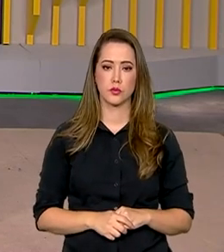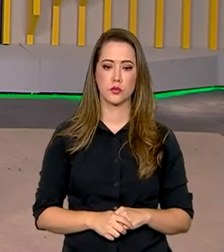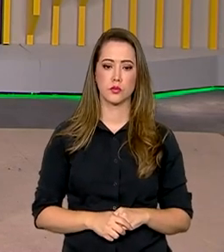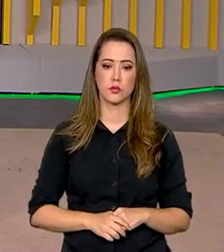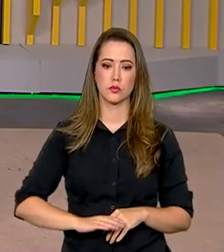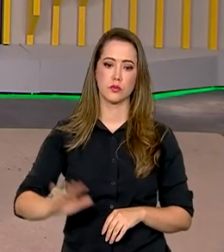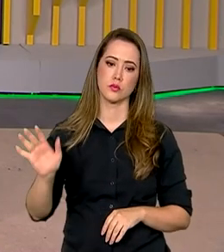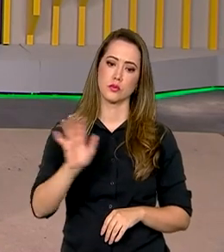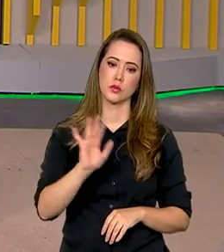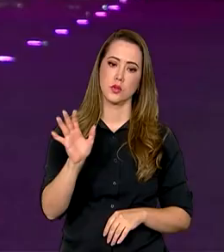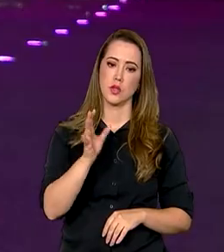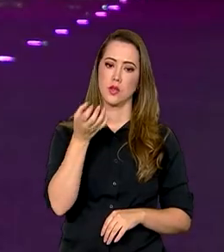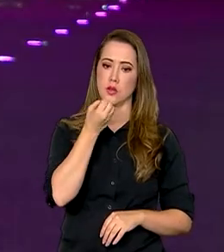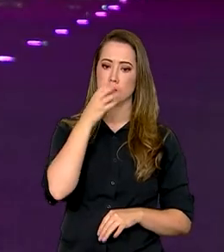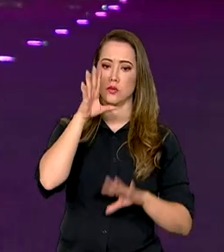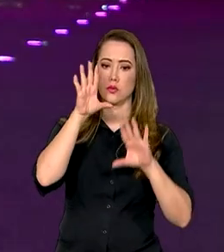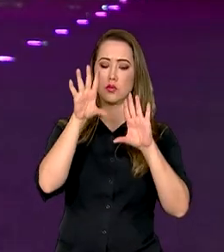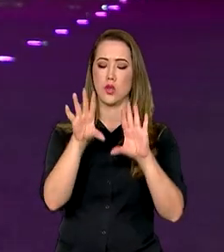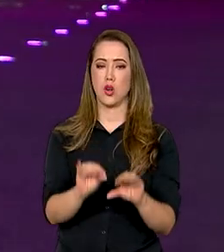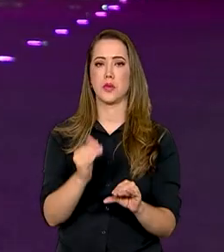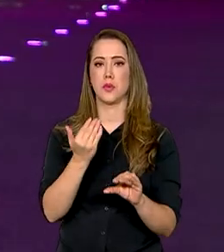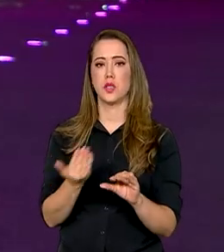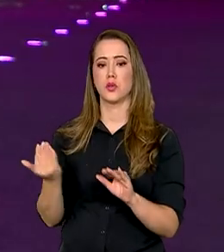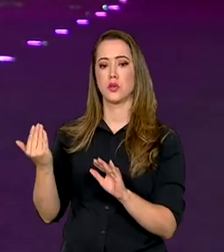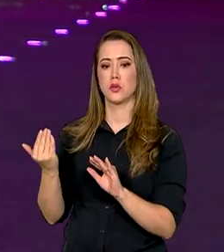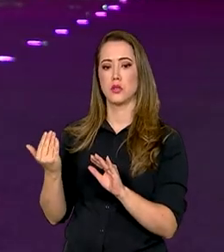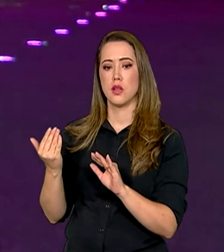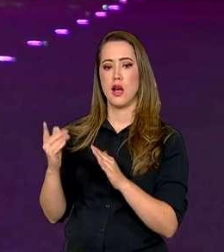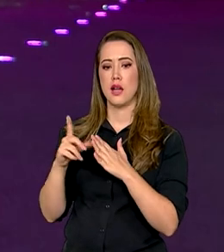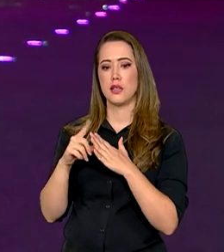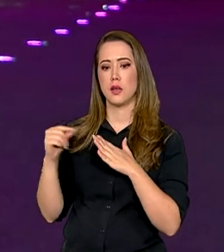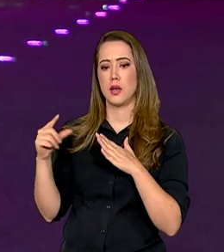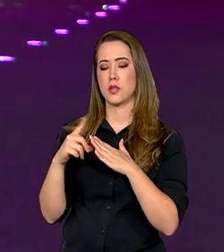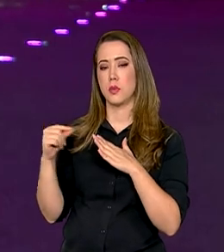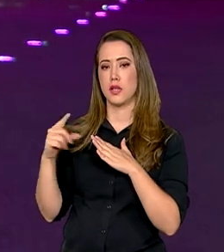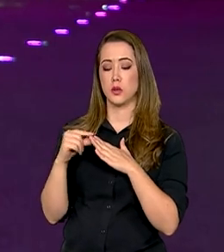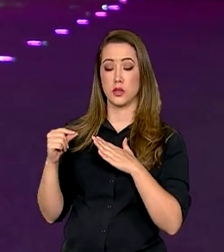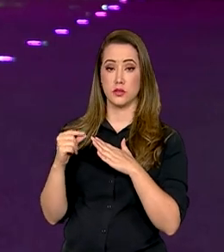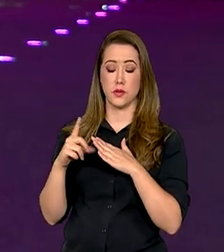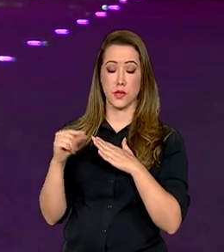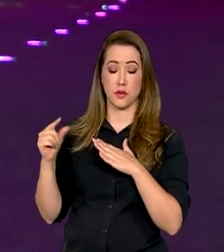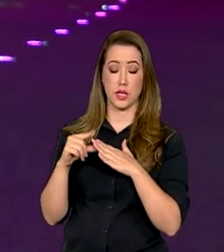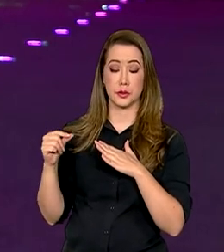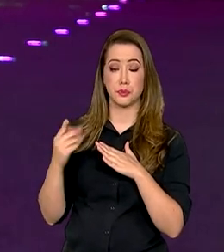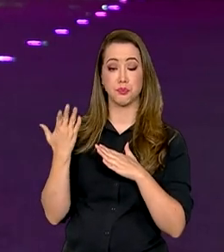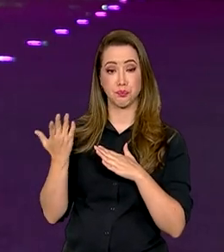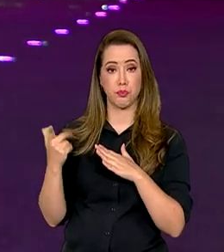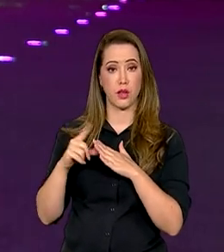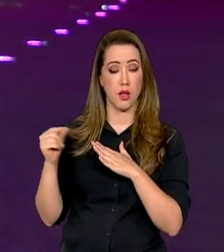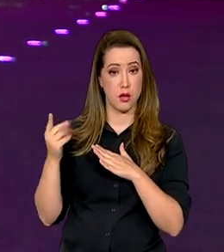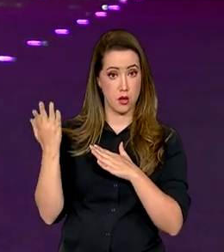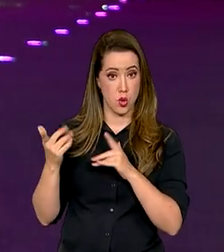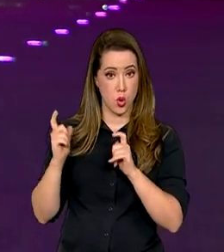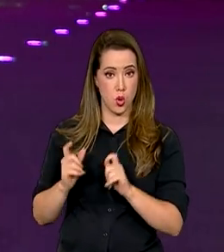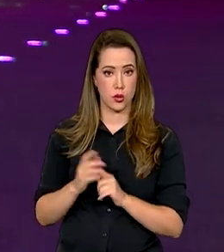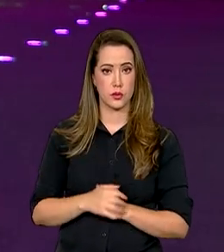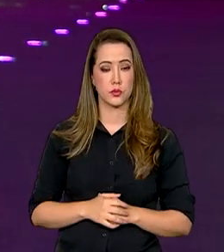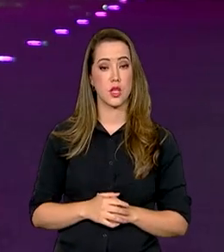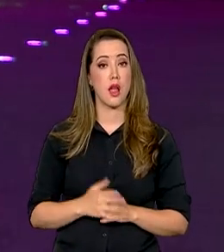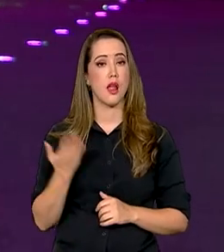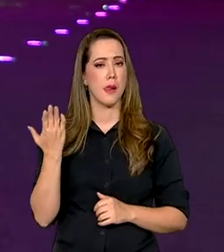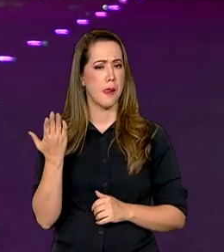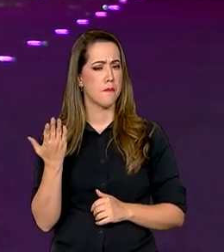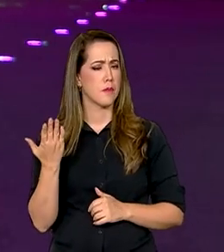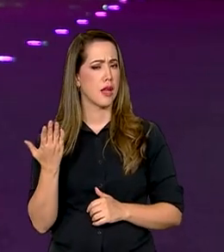Oi, Carol, boa noite a você, ao Roberto e a você que nos assiste. A guerra entre Israel e Hamas completa